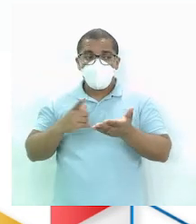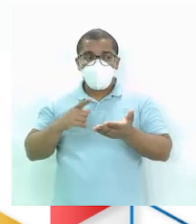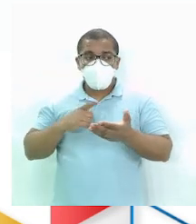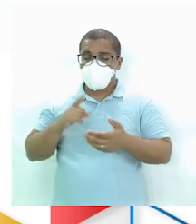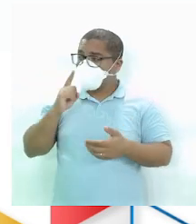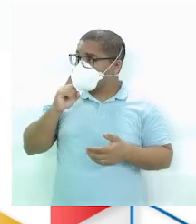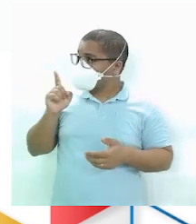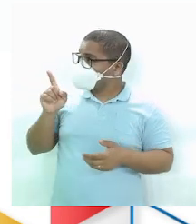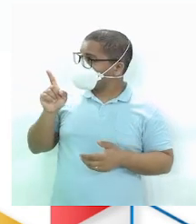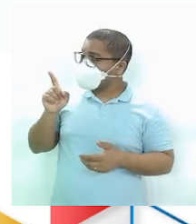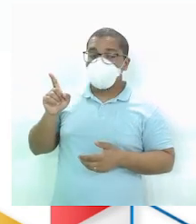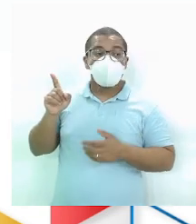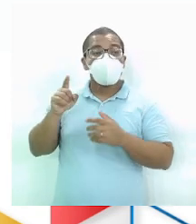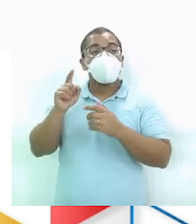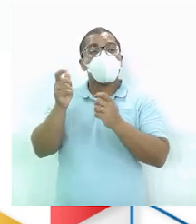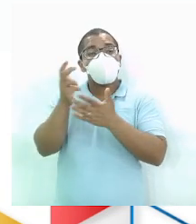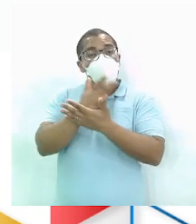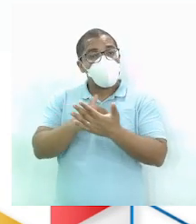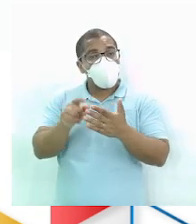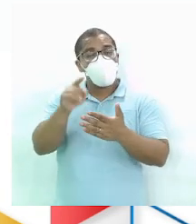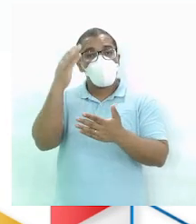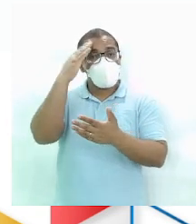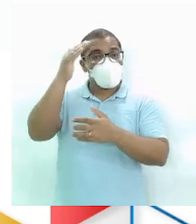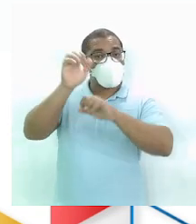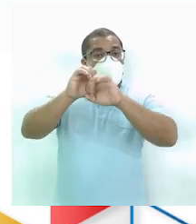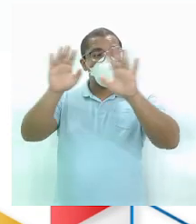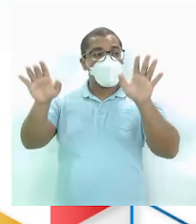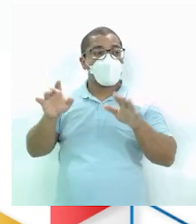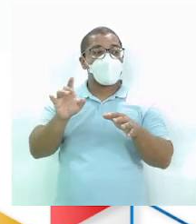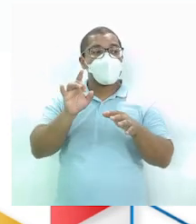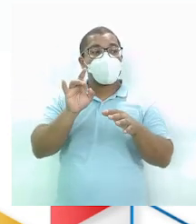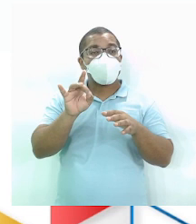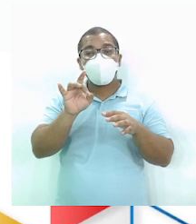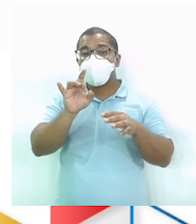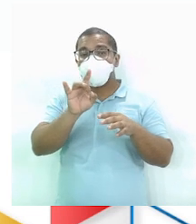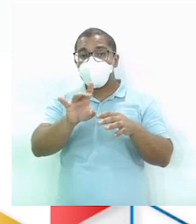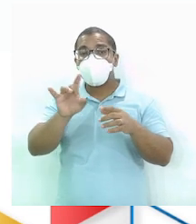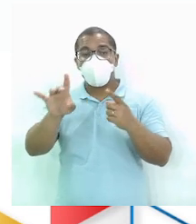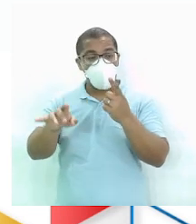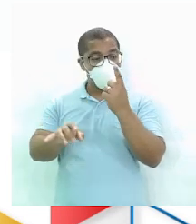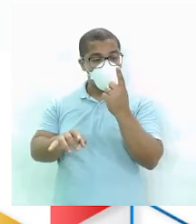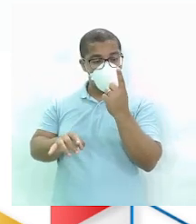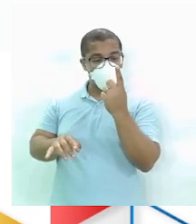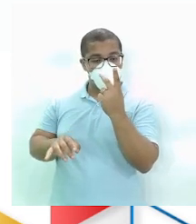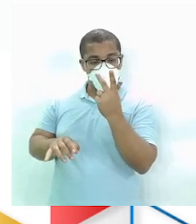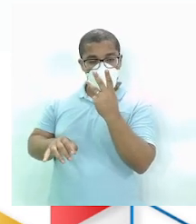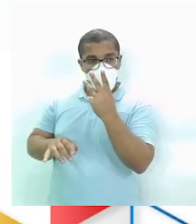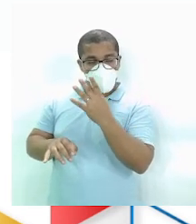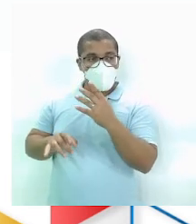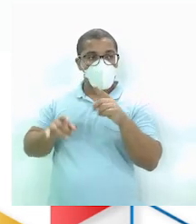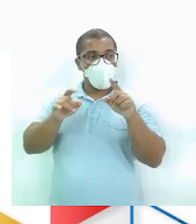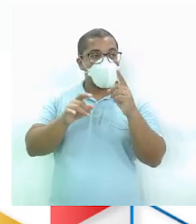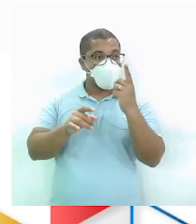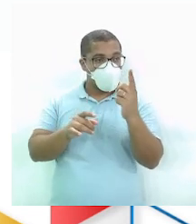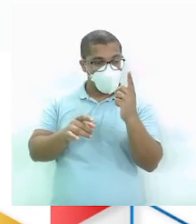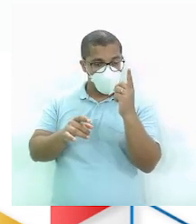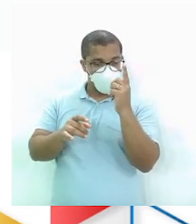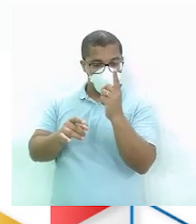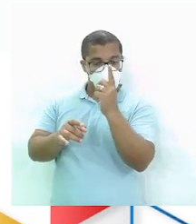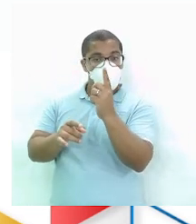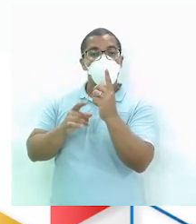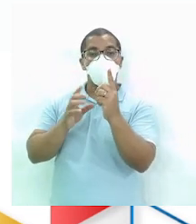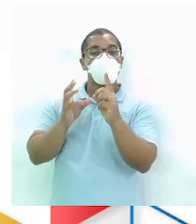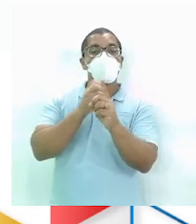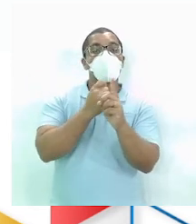símbolos Para que você entenda Tá vendo? Cada corte Cada traço Vale um A ferradura Ou osso Do calcanhar